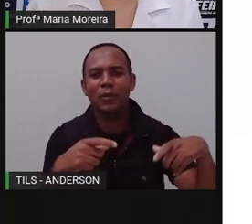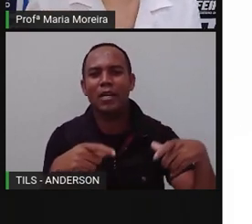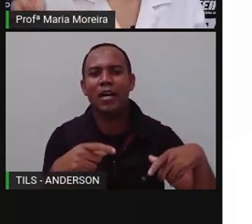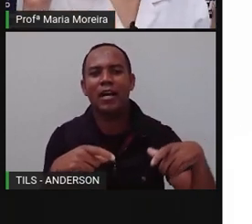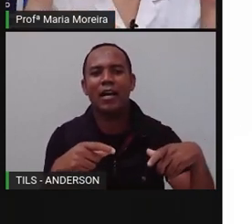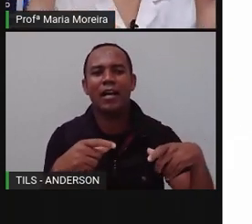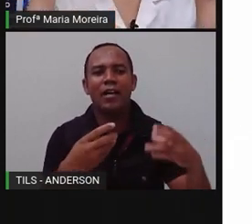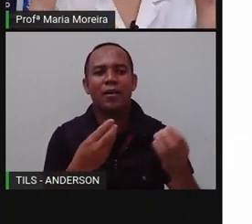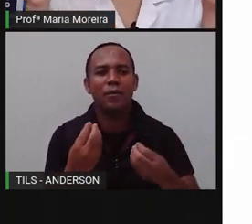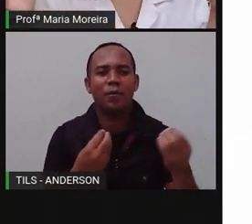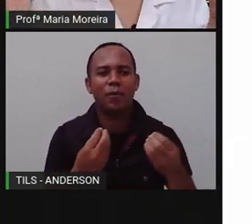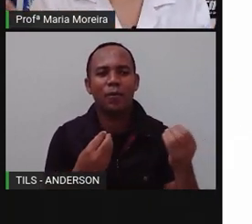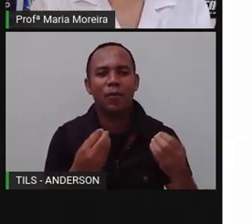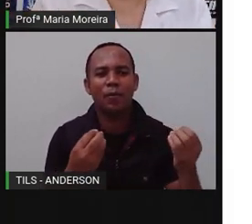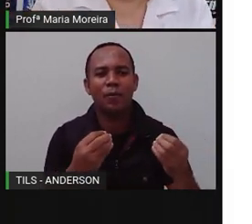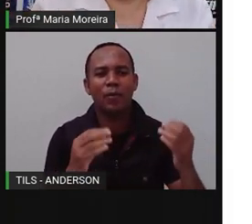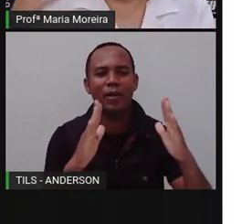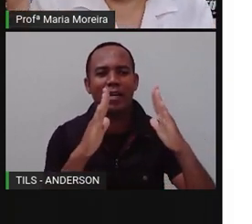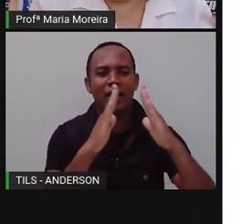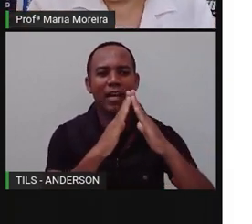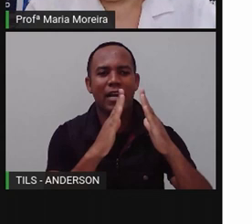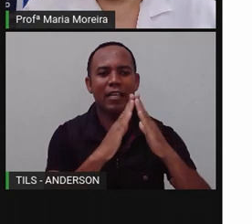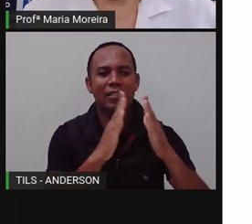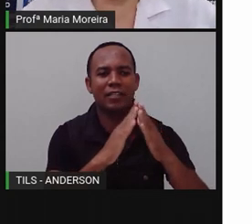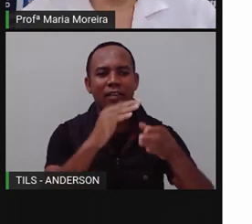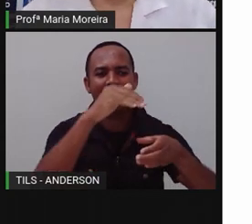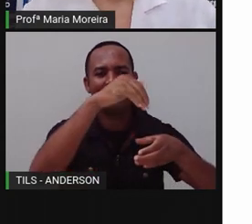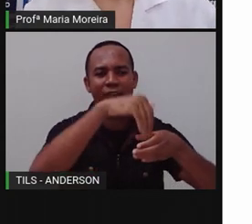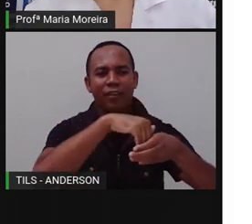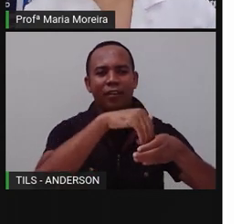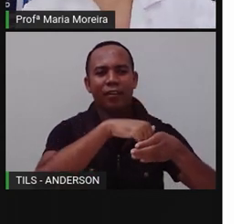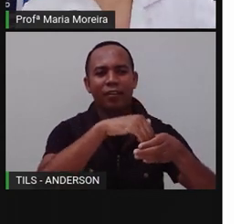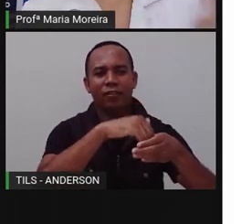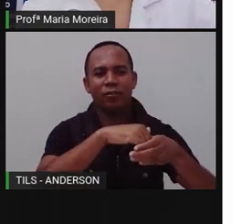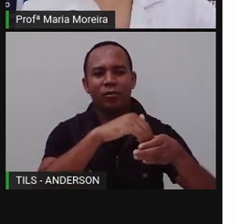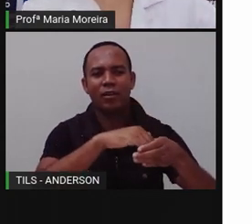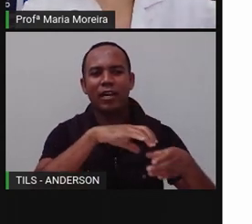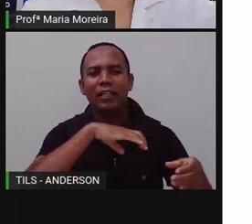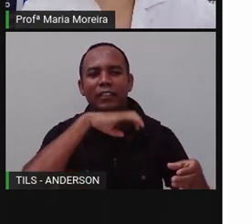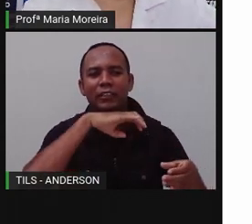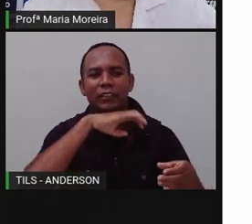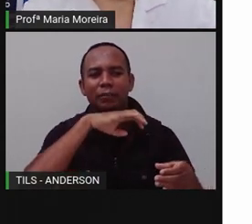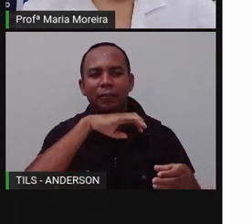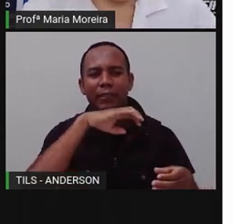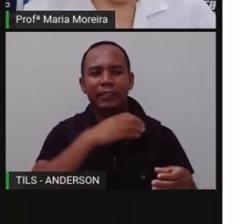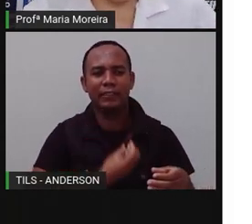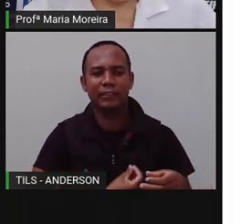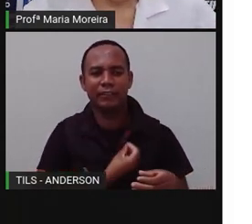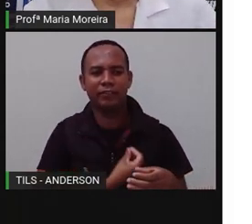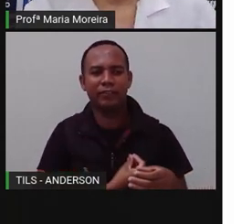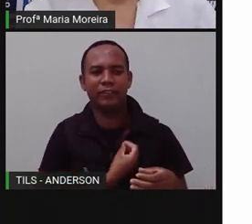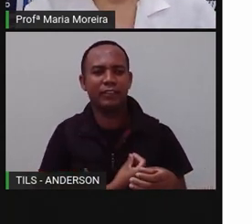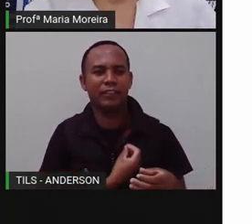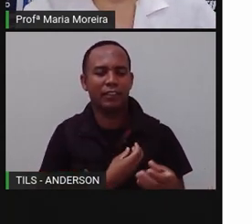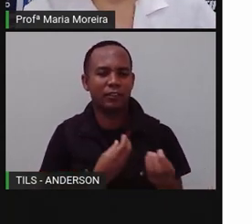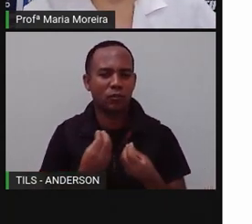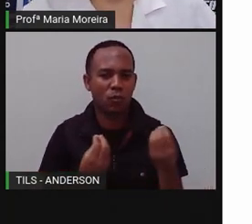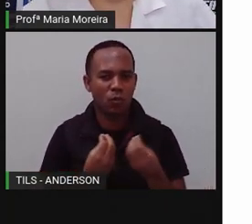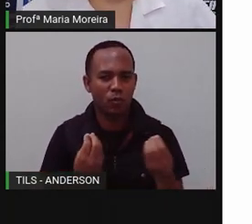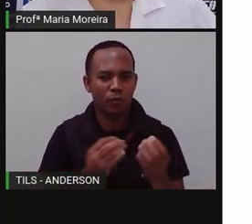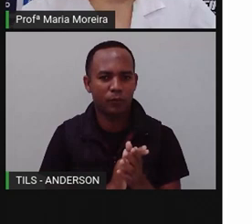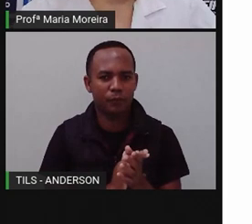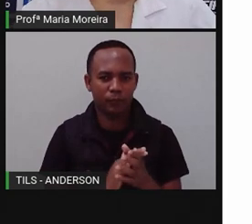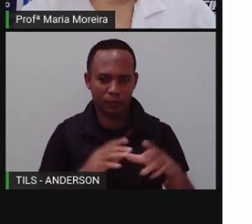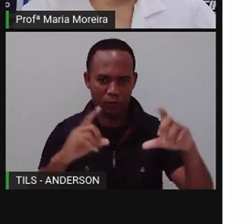o local, né? De moradia, a causa desses animais, desses seres vivos, certo? Então, vamos lá.